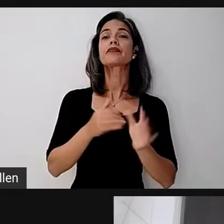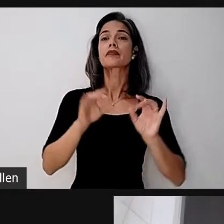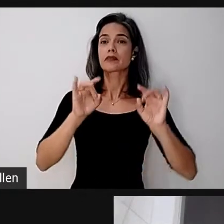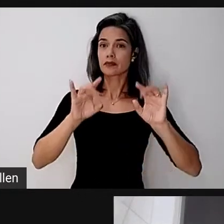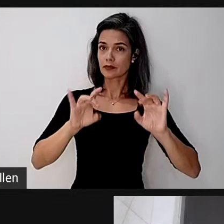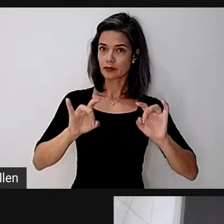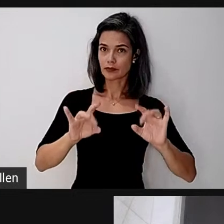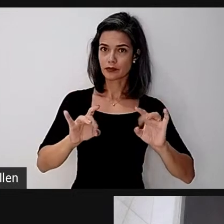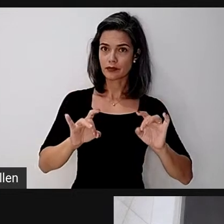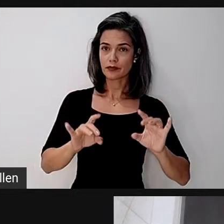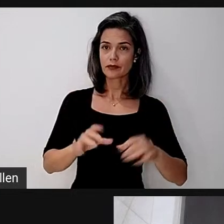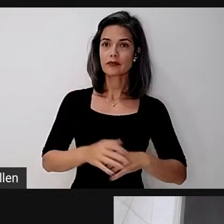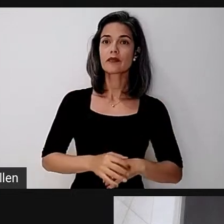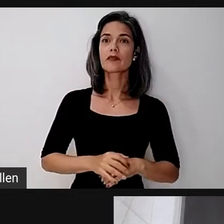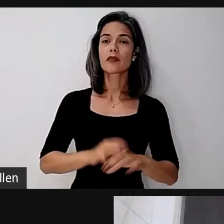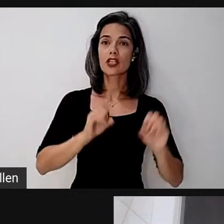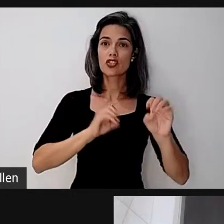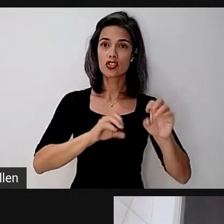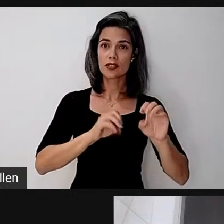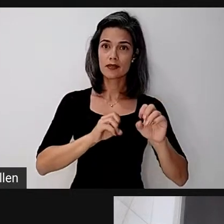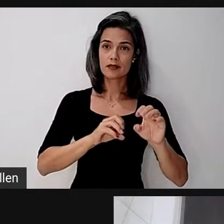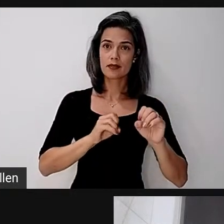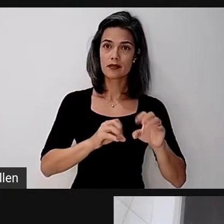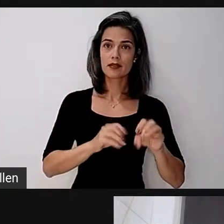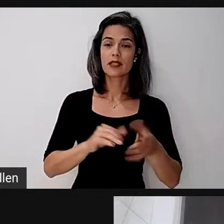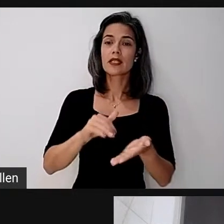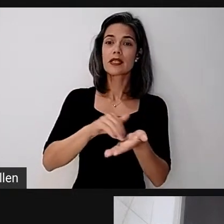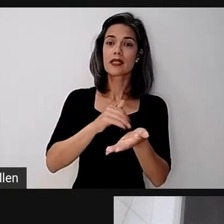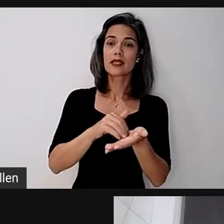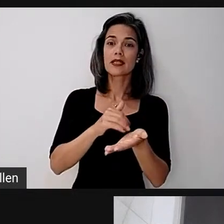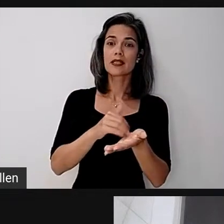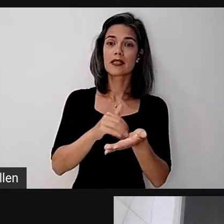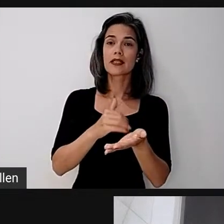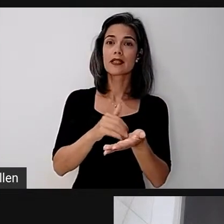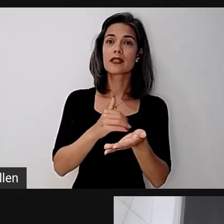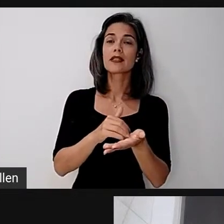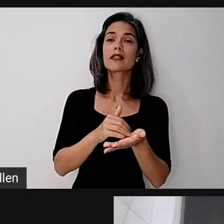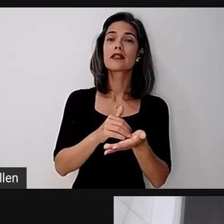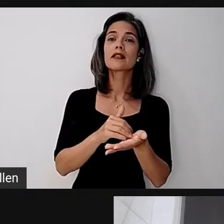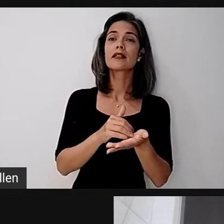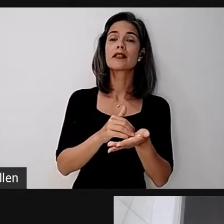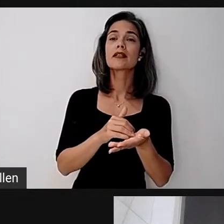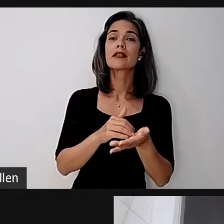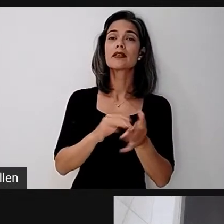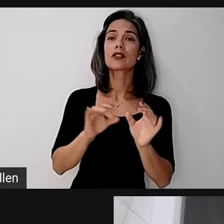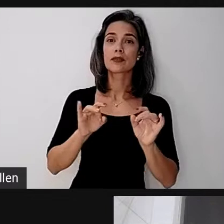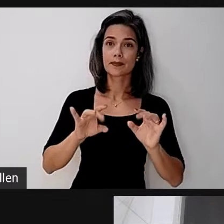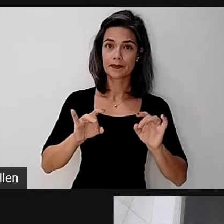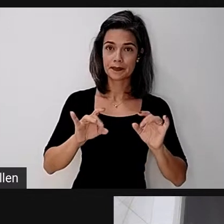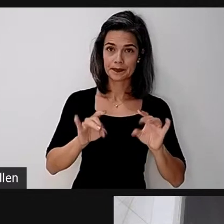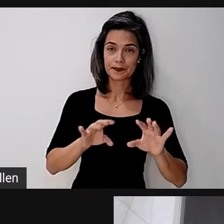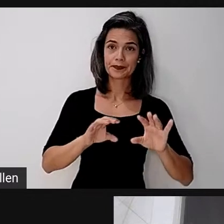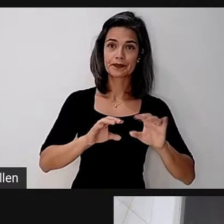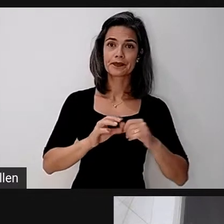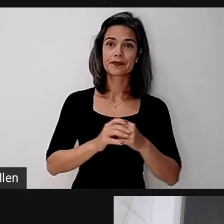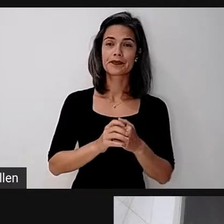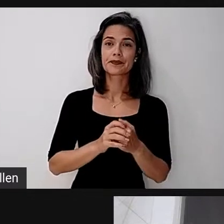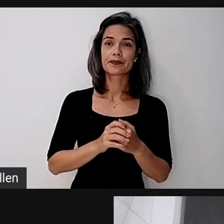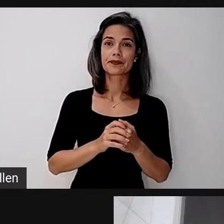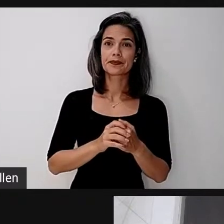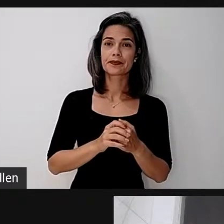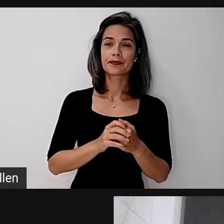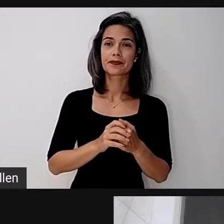especializadas de educação, da secretaria de modalidades especializadas de educação. Boa noite,